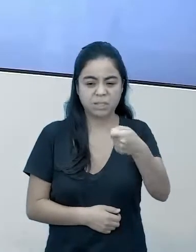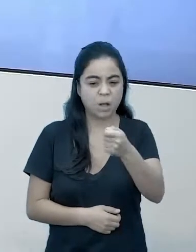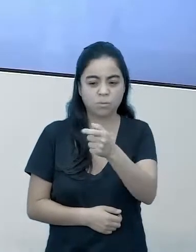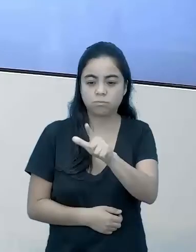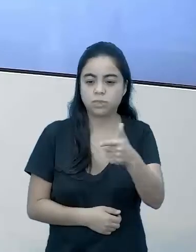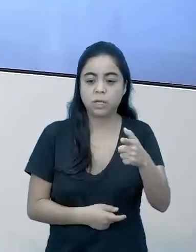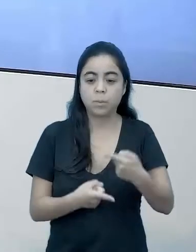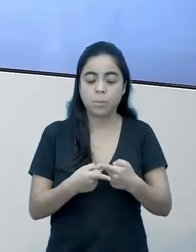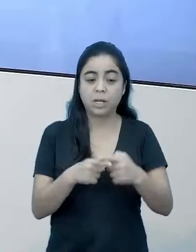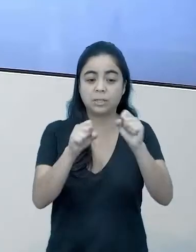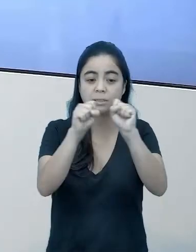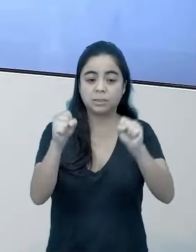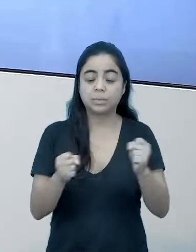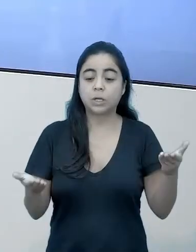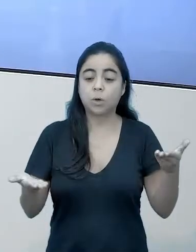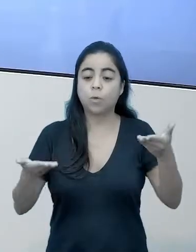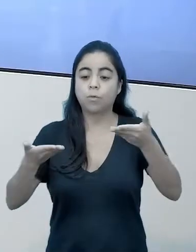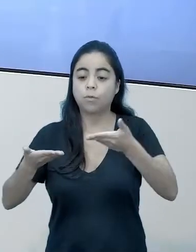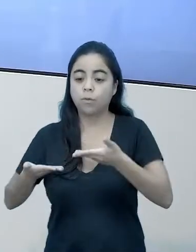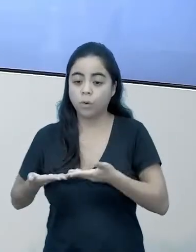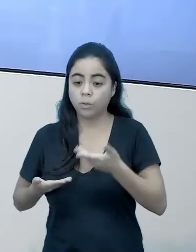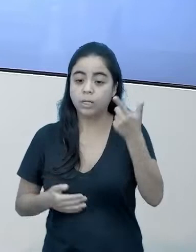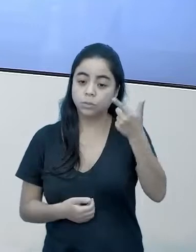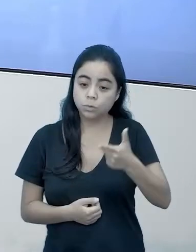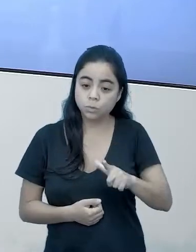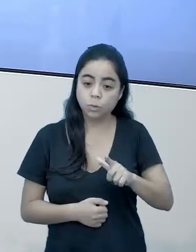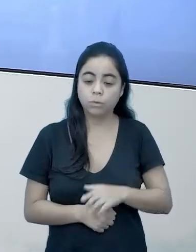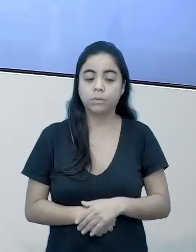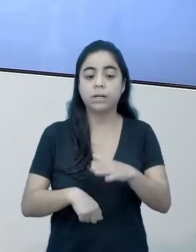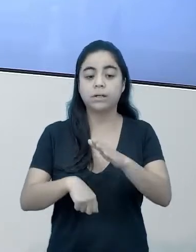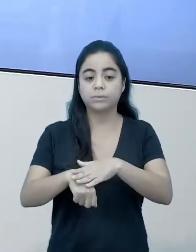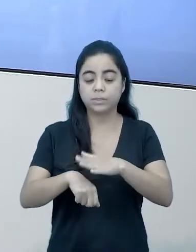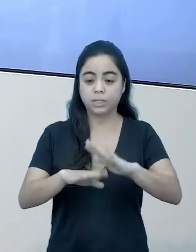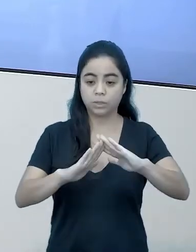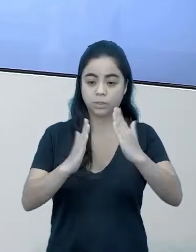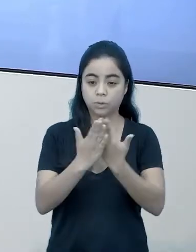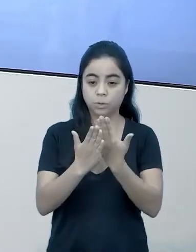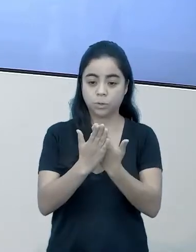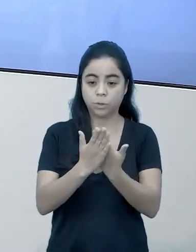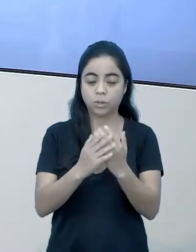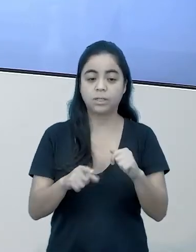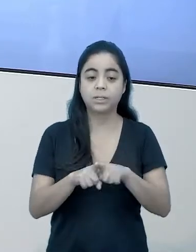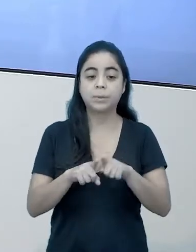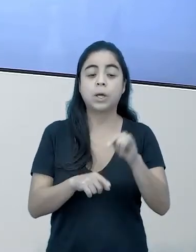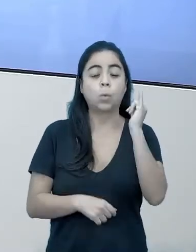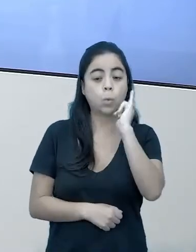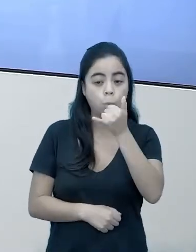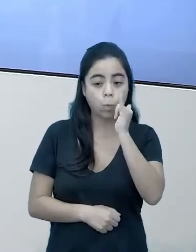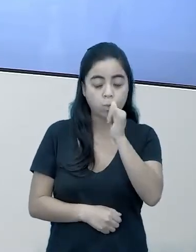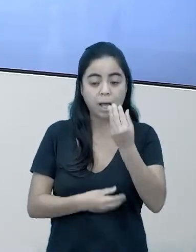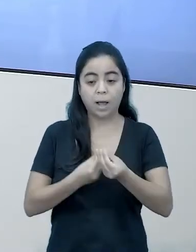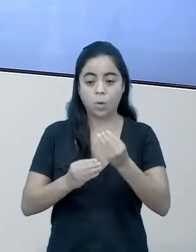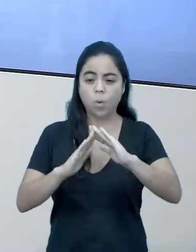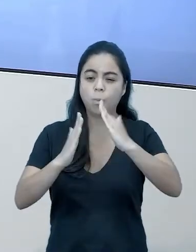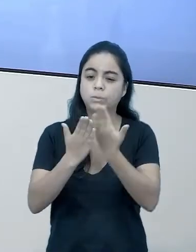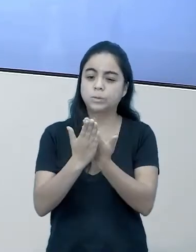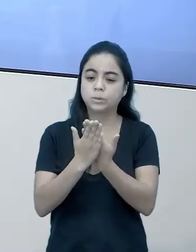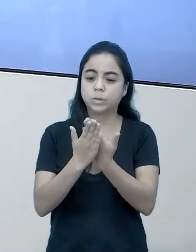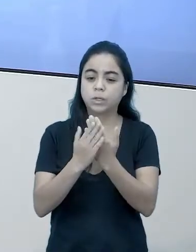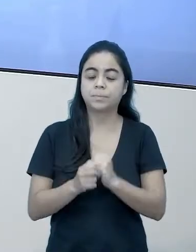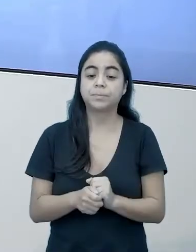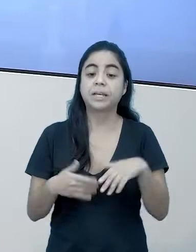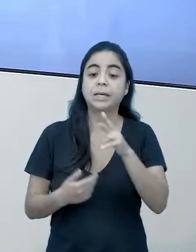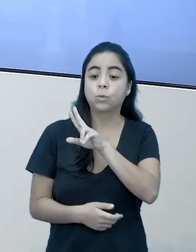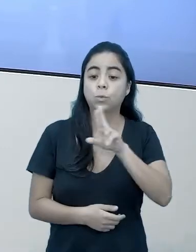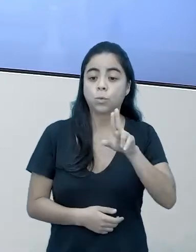eles voltam para falar com a gente, e aí eles já fizeram na escola deles, eles vão contar como foi lá na escola deles, e aí eles já vão dar o